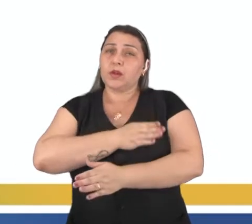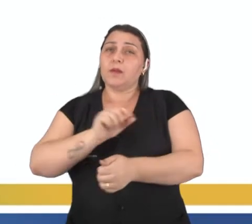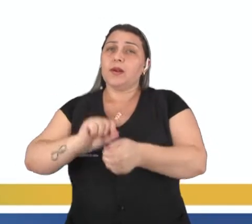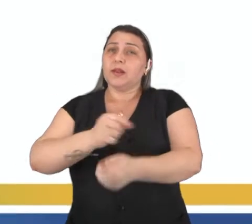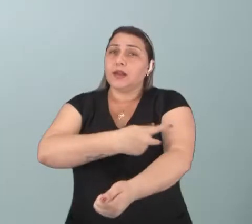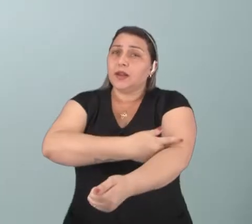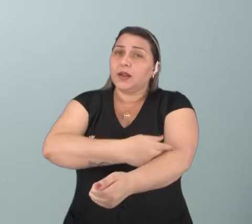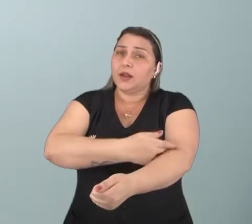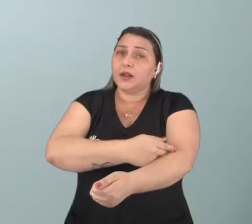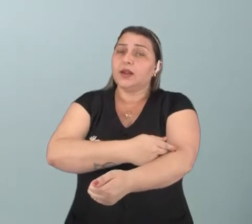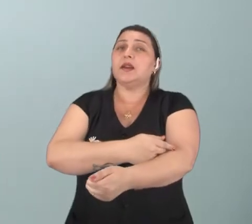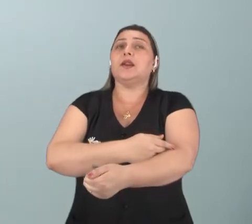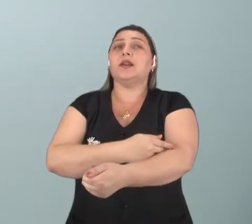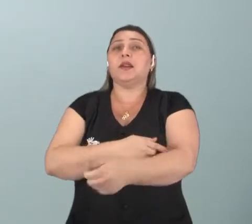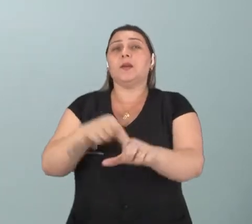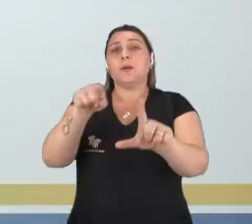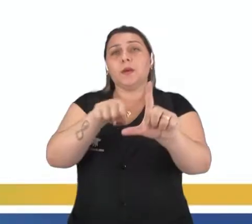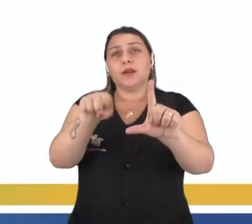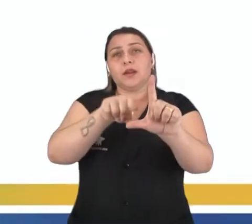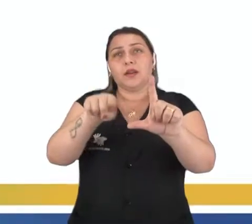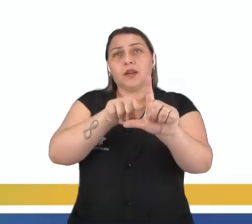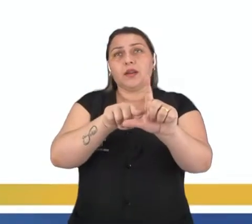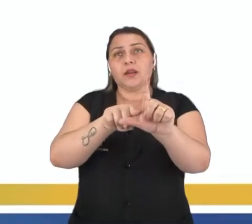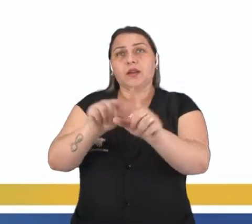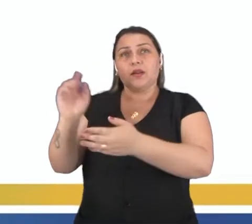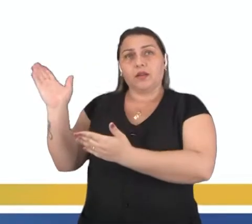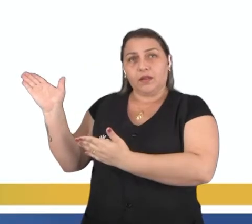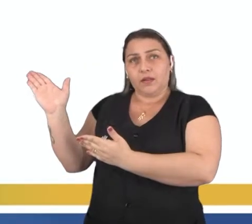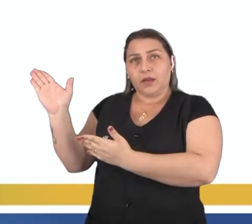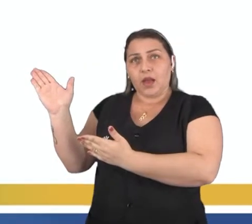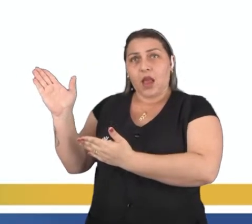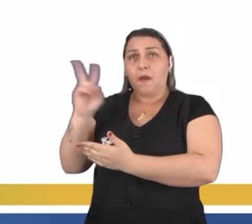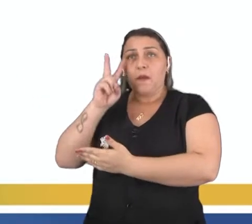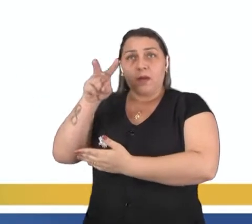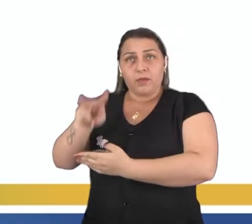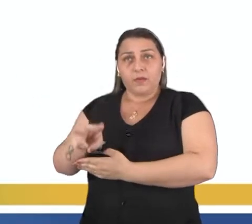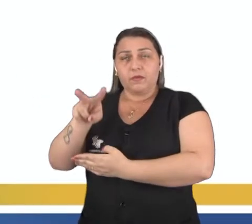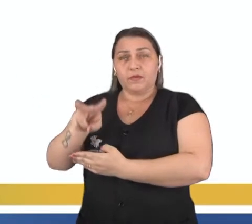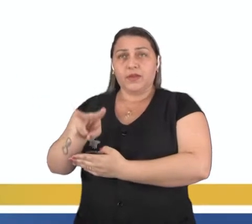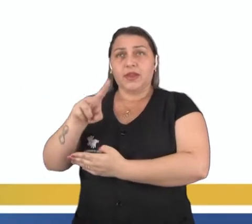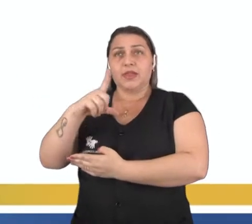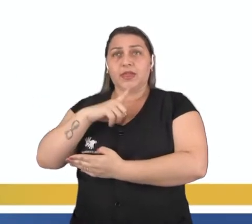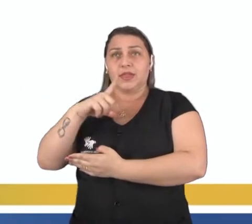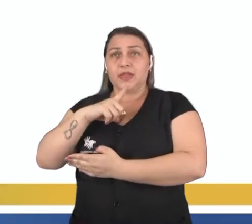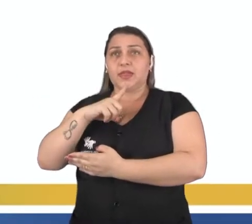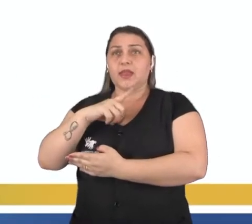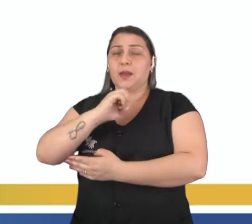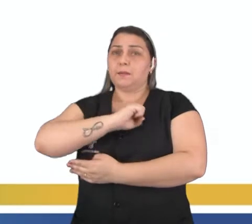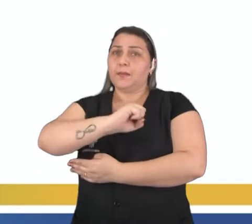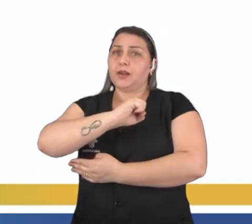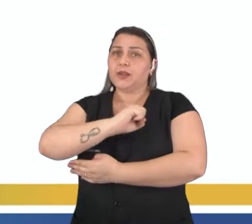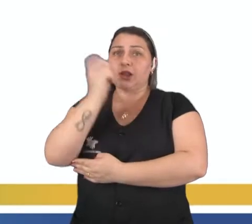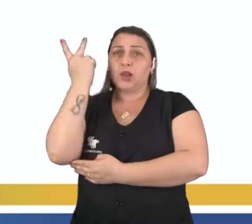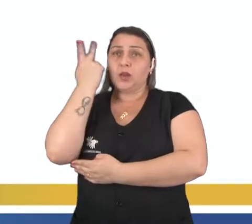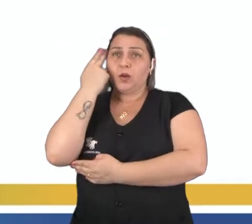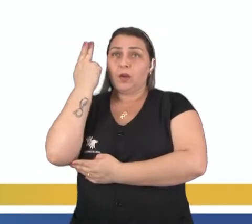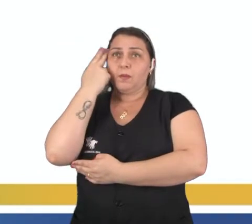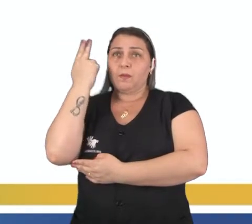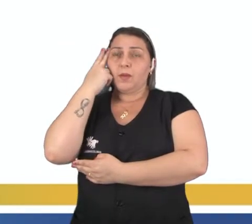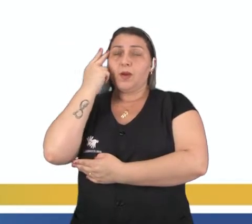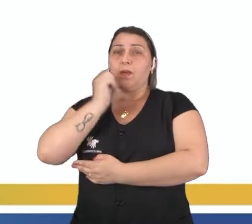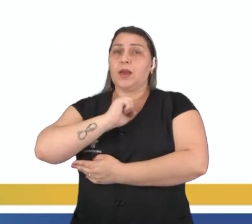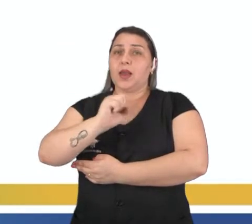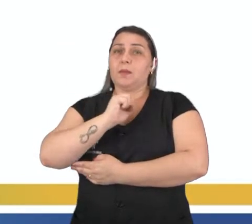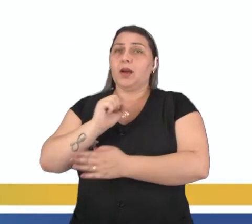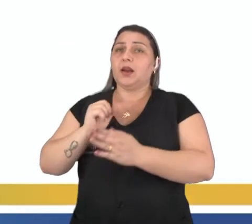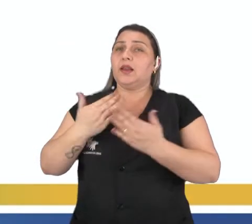né? Então tem esse gifzinho aí do lado, que vocês podem ver, tem ali a batida normal do coração e